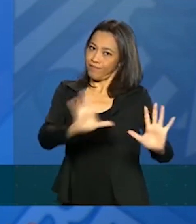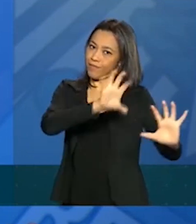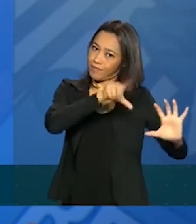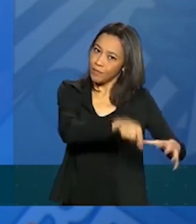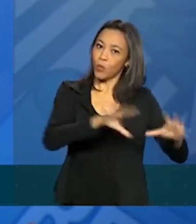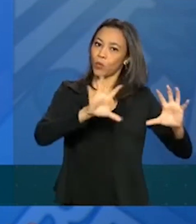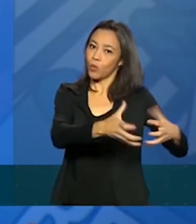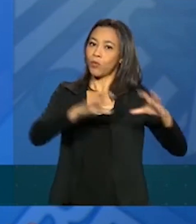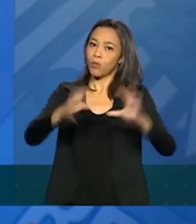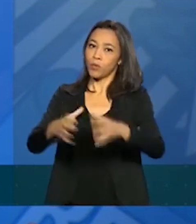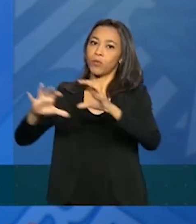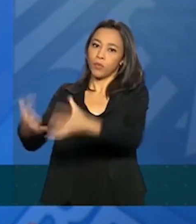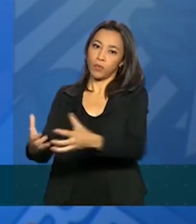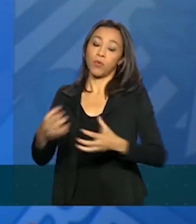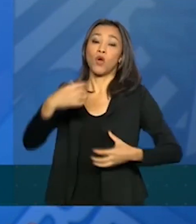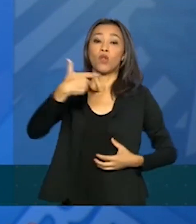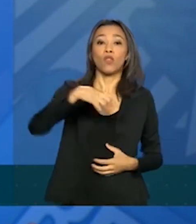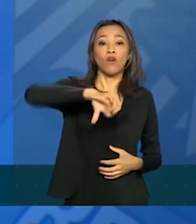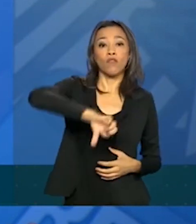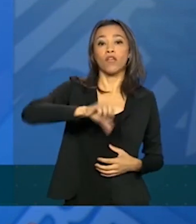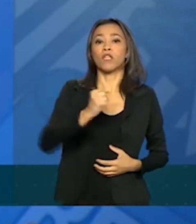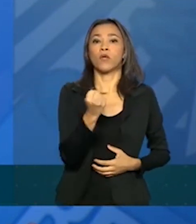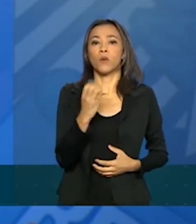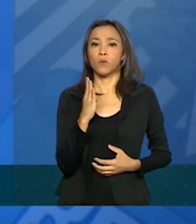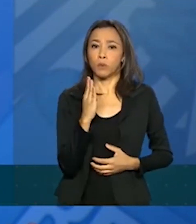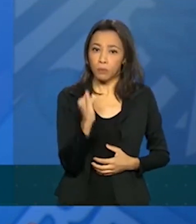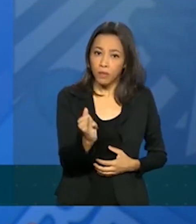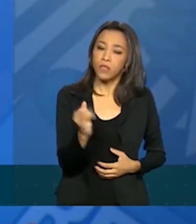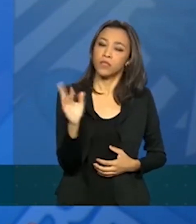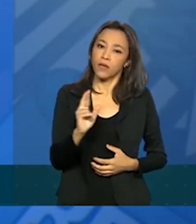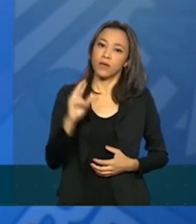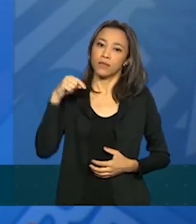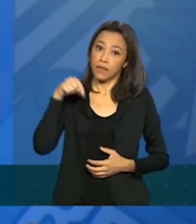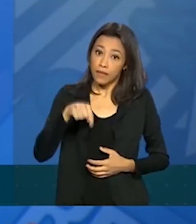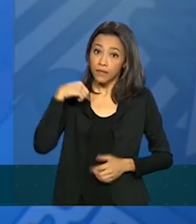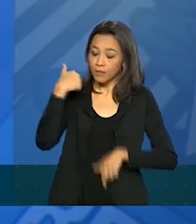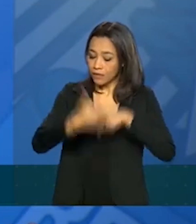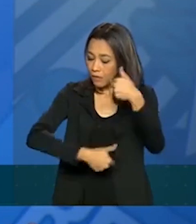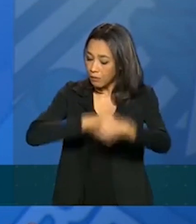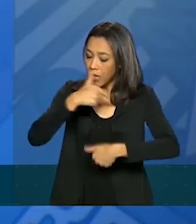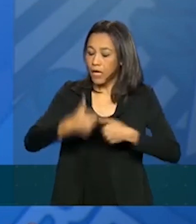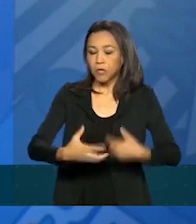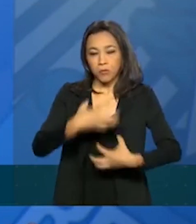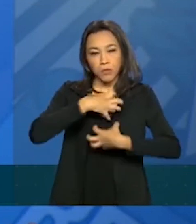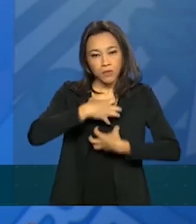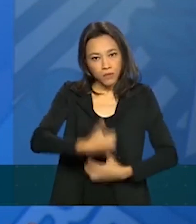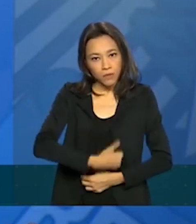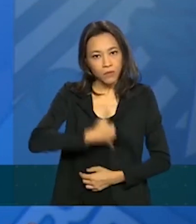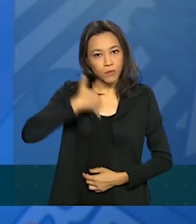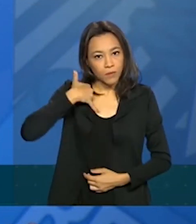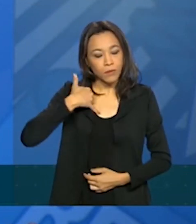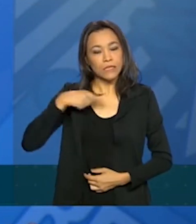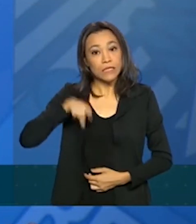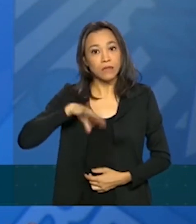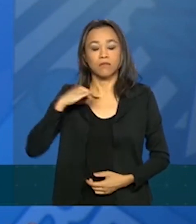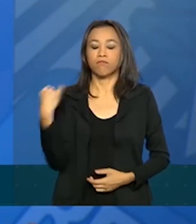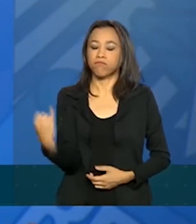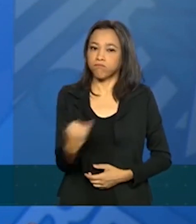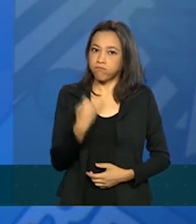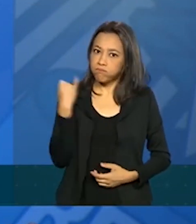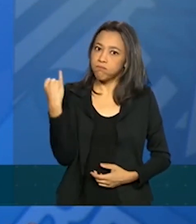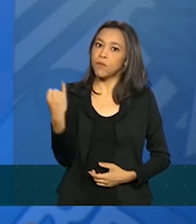98 bilhões de reais estimados. Este é um trabalho hercúleo, um trabalho muito importante.